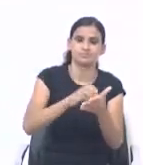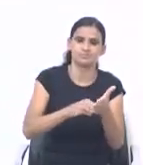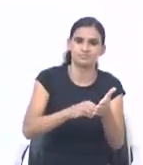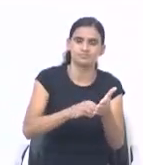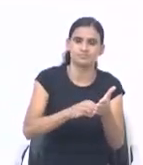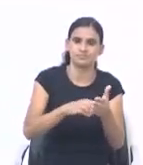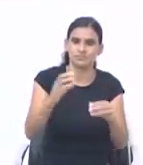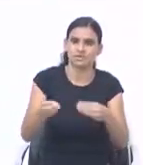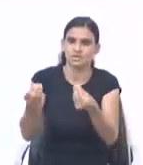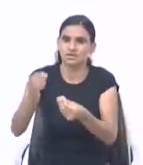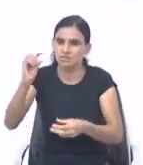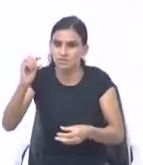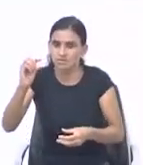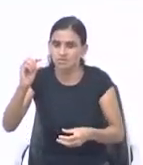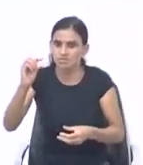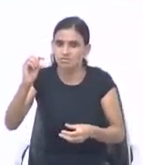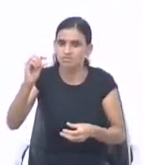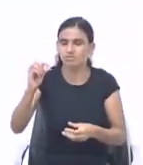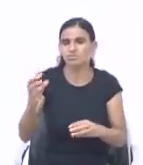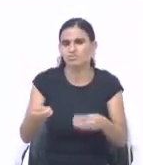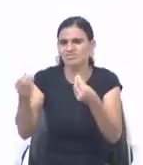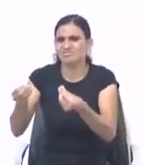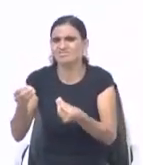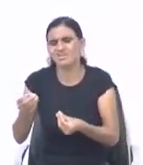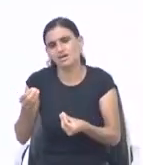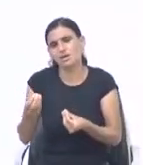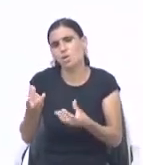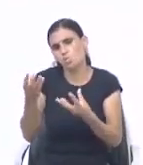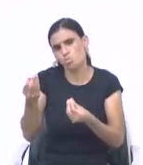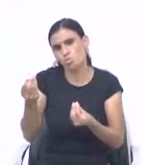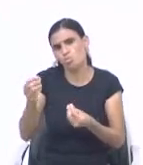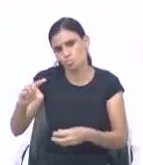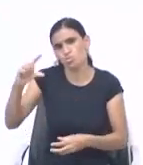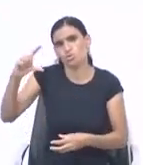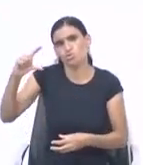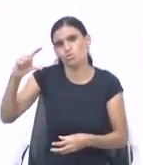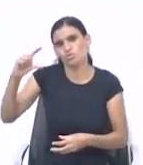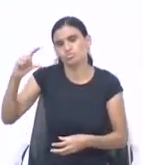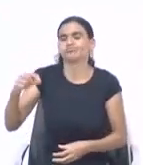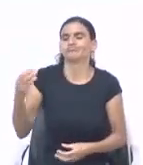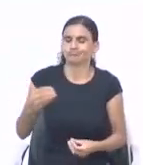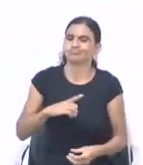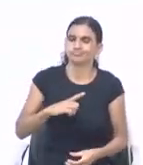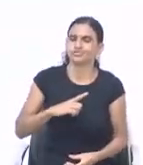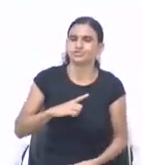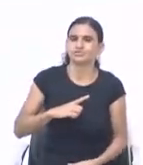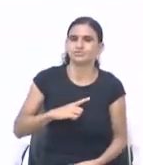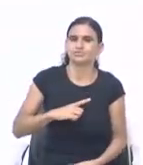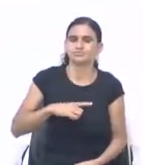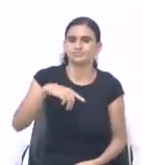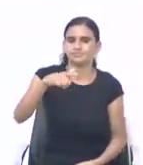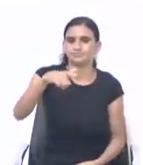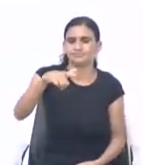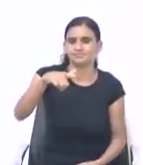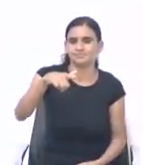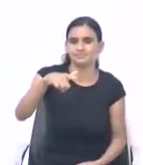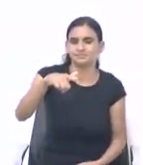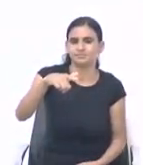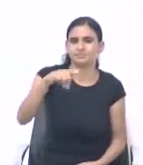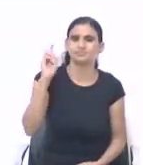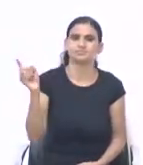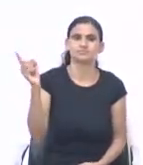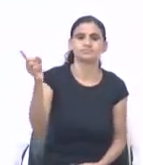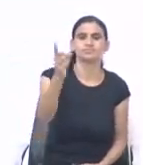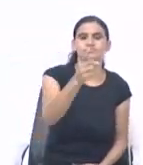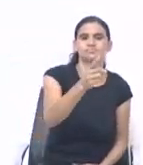pouco também se fará. E o que semeia em abundância, abundância também se fará. E por que ele está falando isso? Versículo 7, de 2 Coríntios 9. Cada um